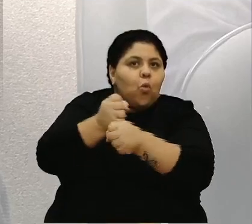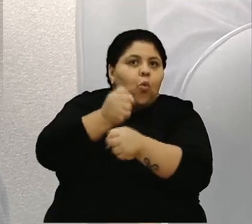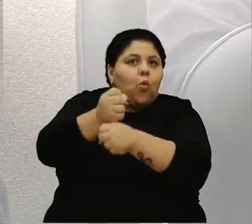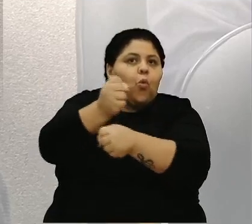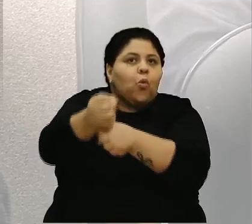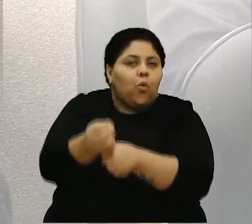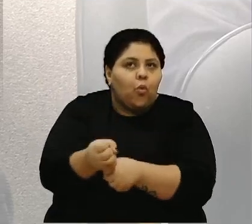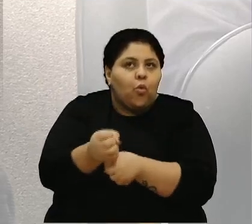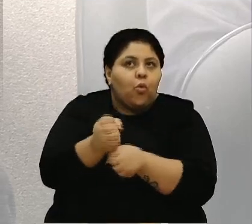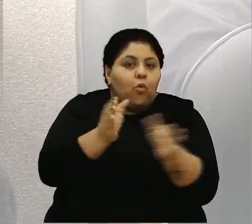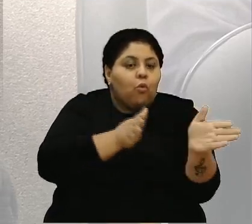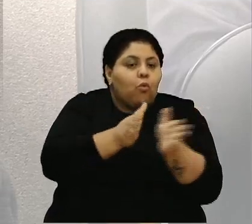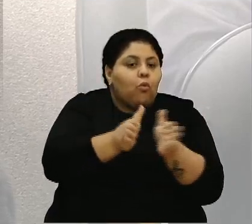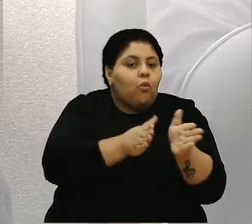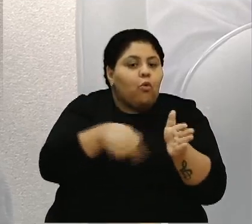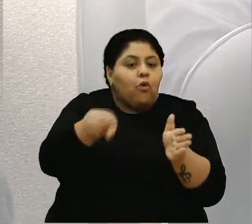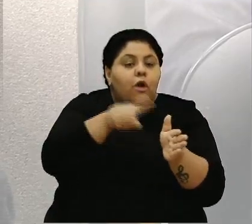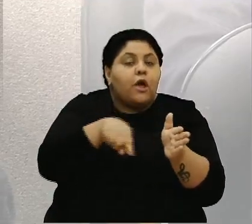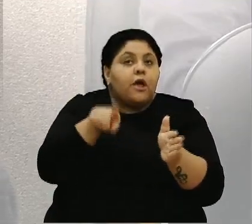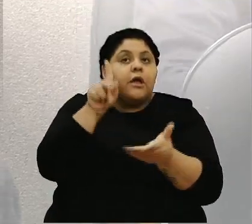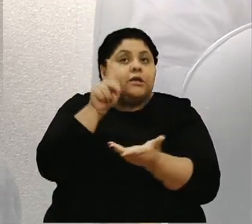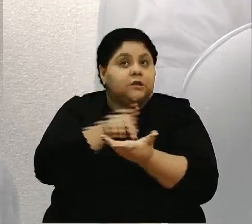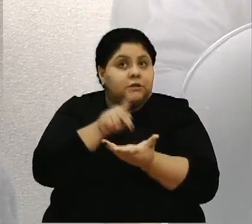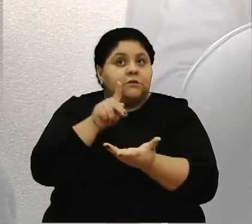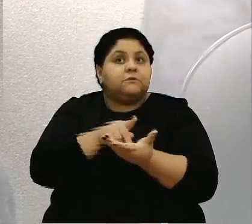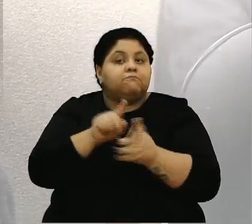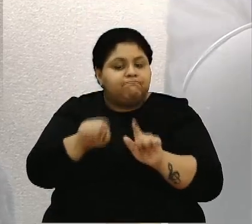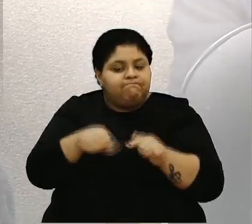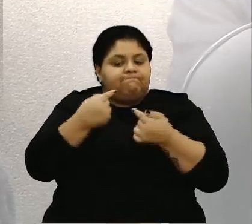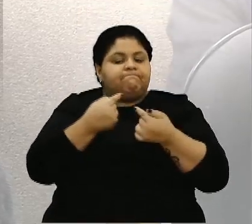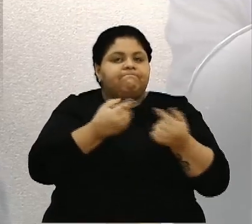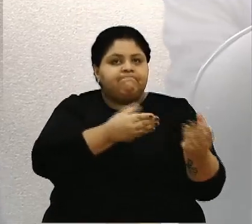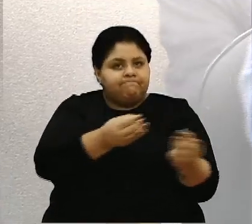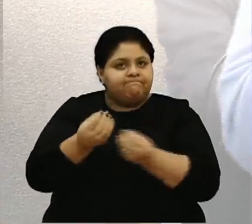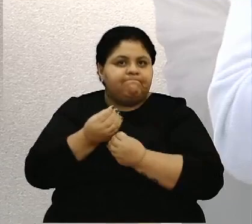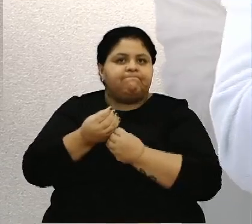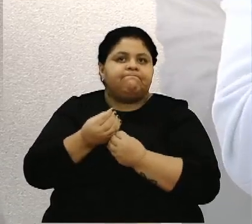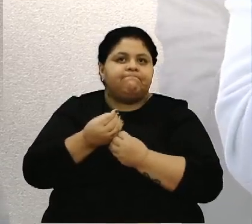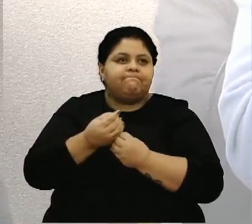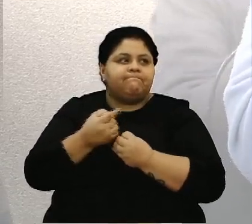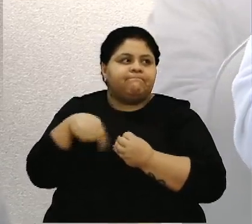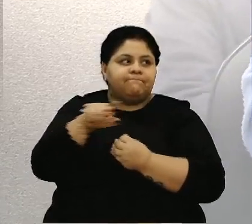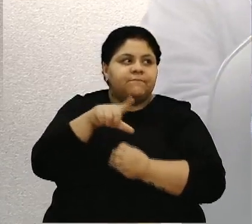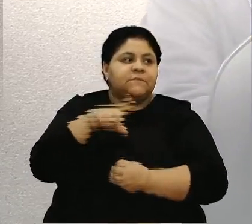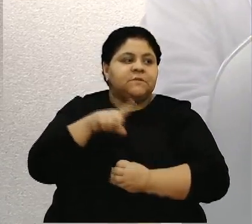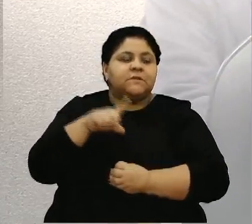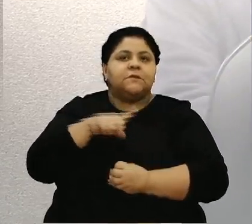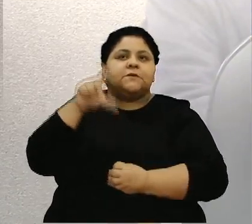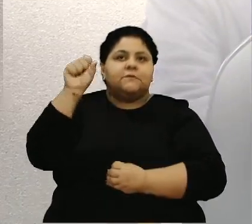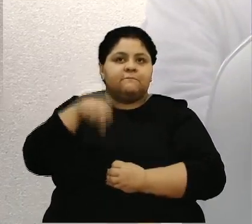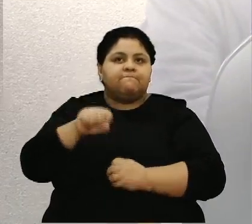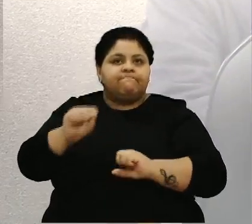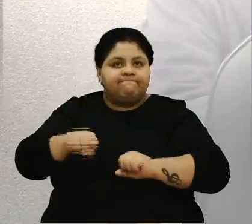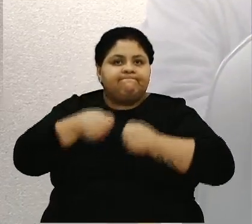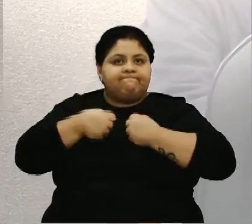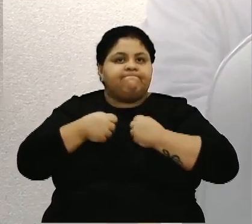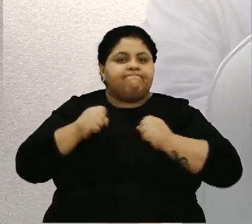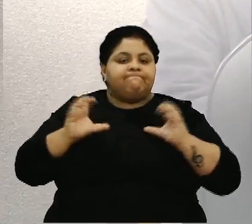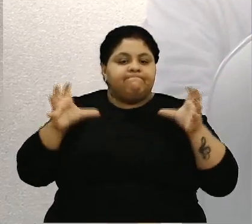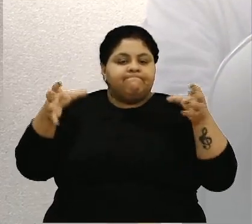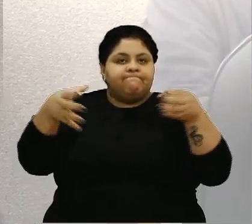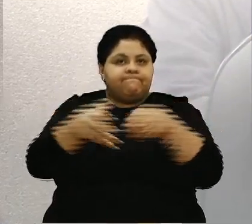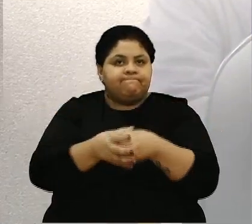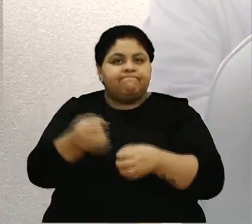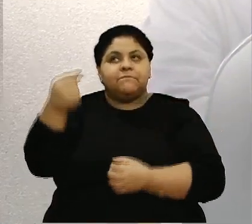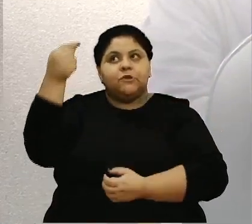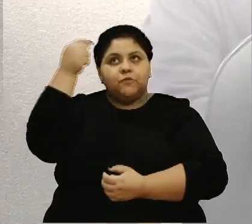período de tempo, a gente realmente vê que o desafio é muito grande, e que a gente vai ter sim que fazer um esforço coletivo no sentido de